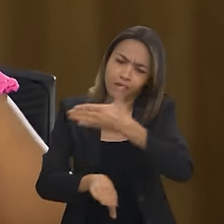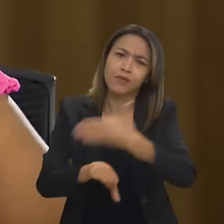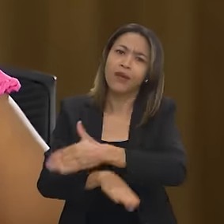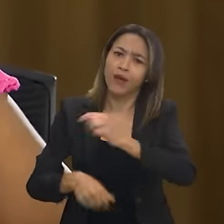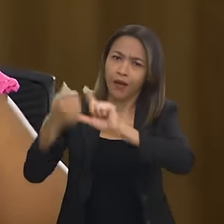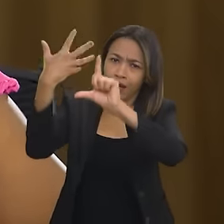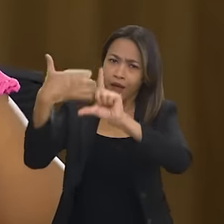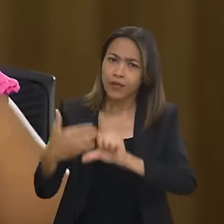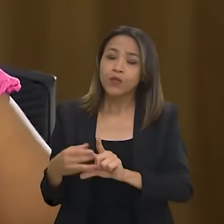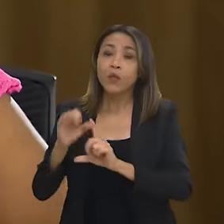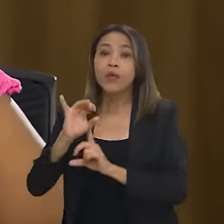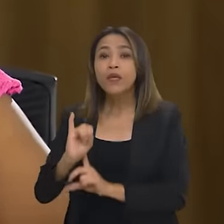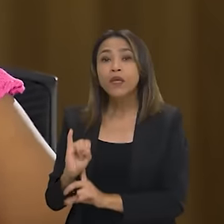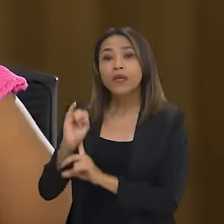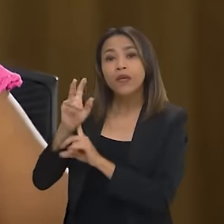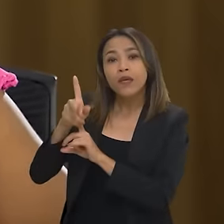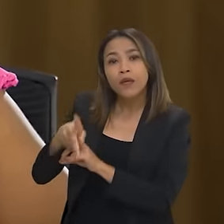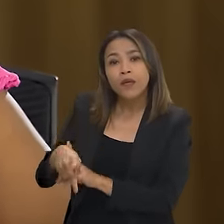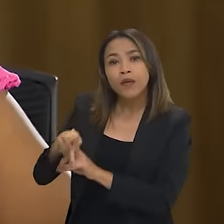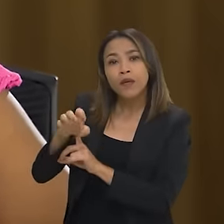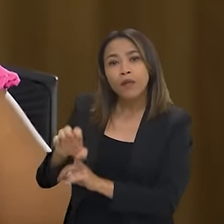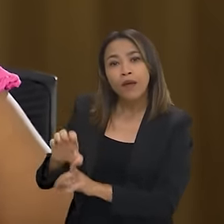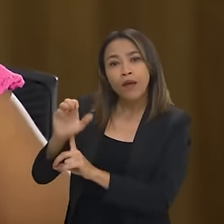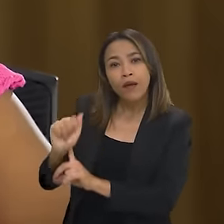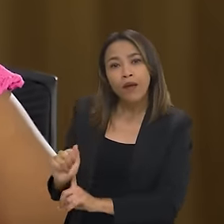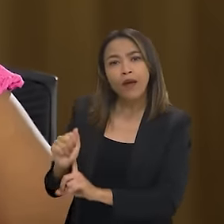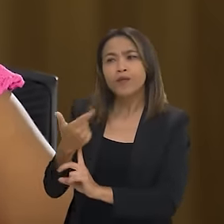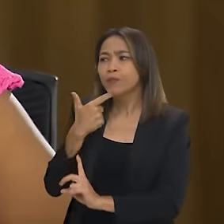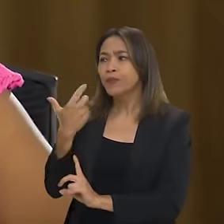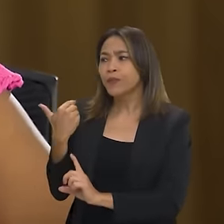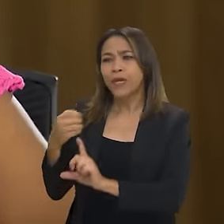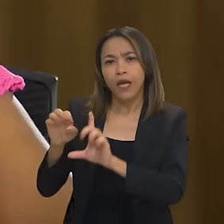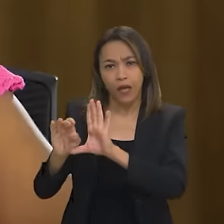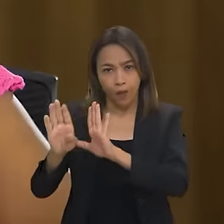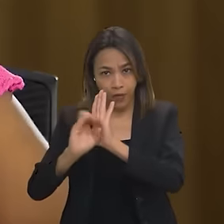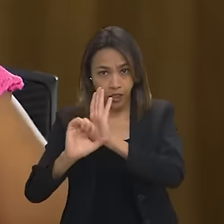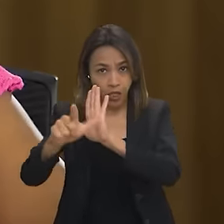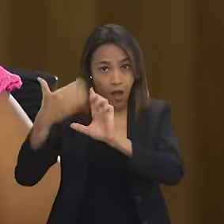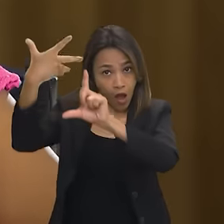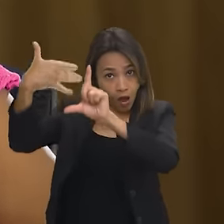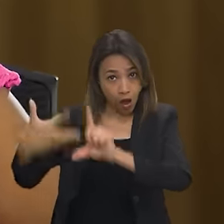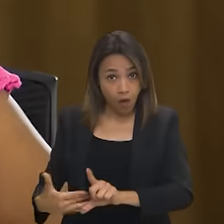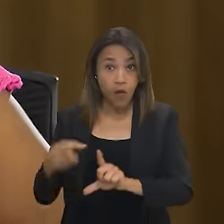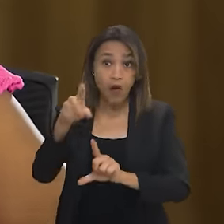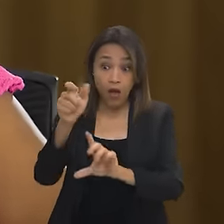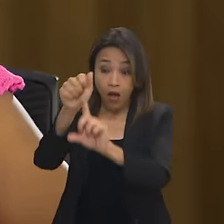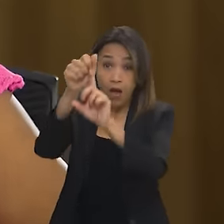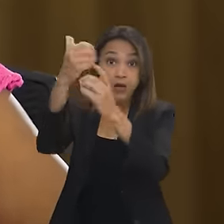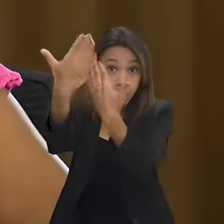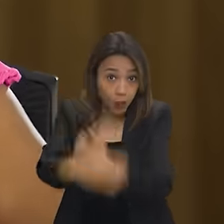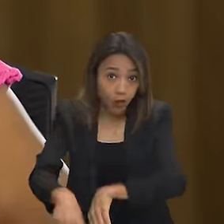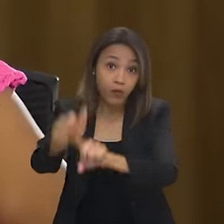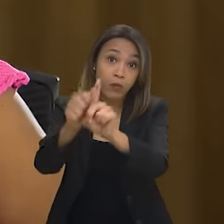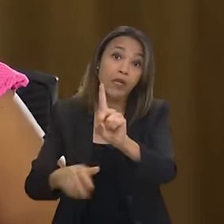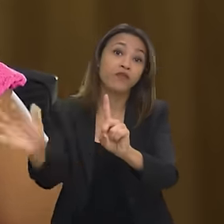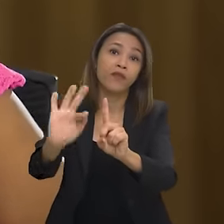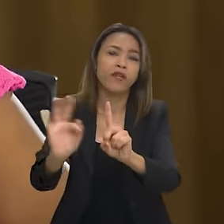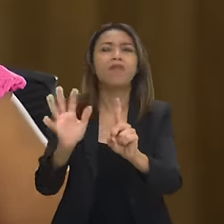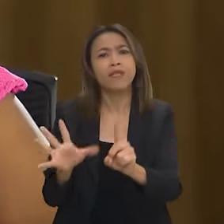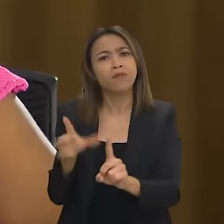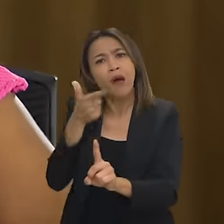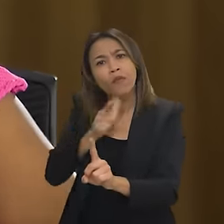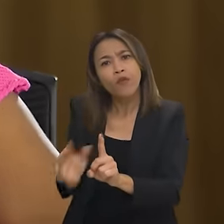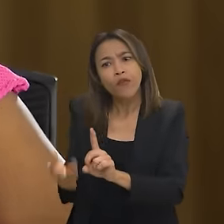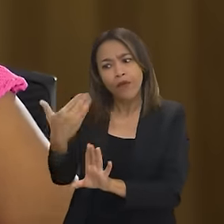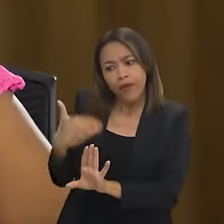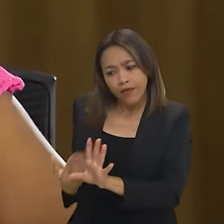no edital do IPEA, que é um edital que acabou de ser publicado. A prova vai ser em fevereiro, mas você já pode internalizar aqueles